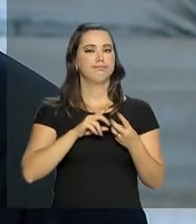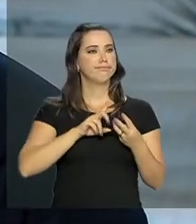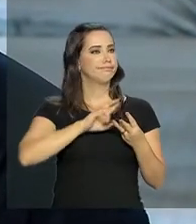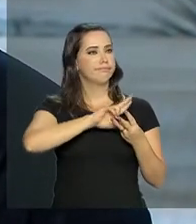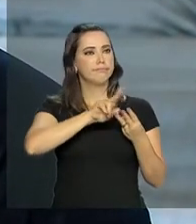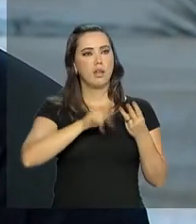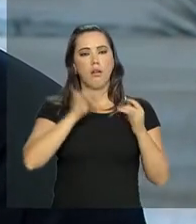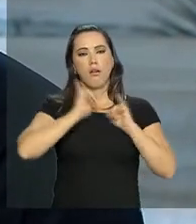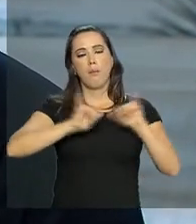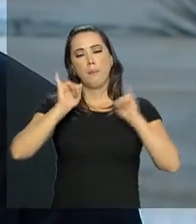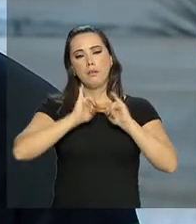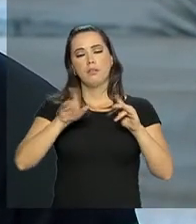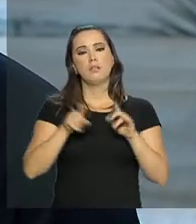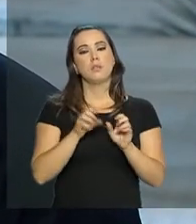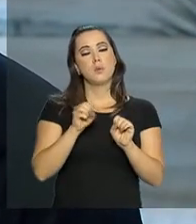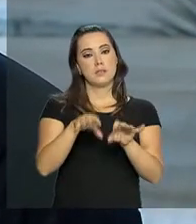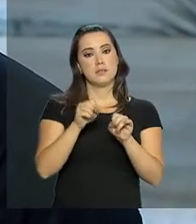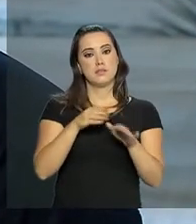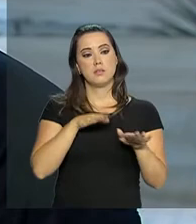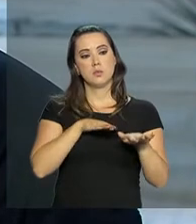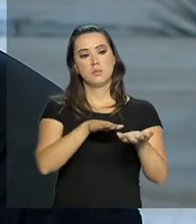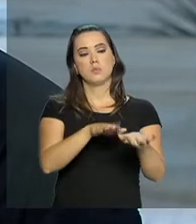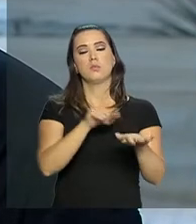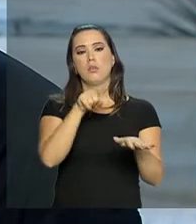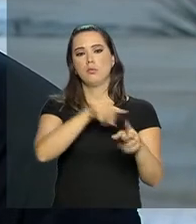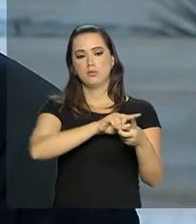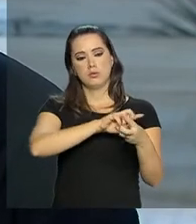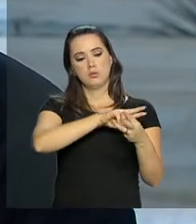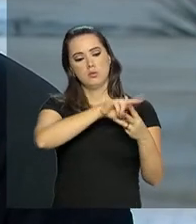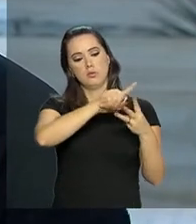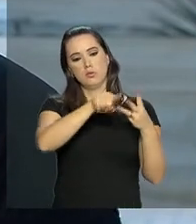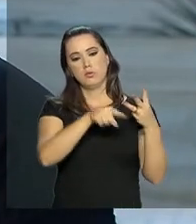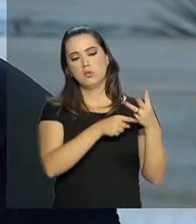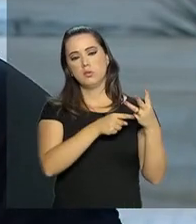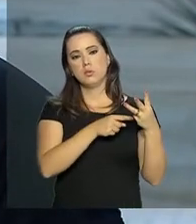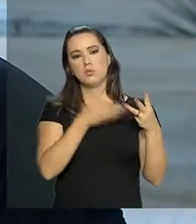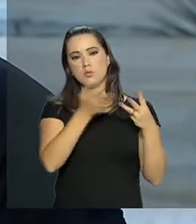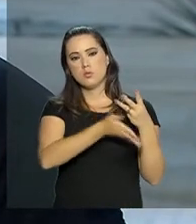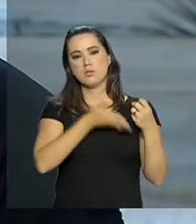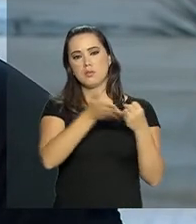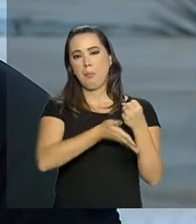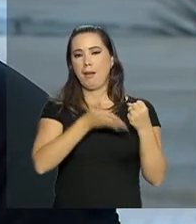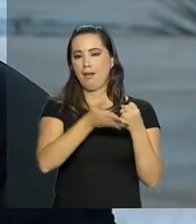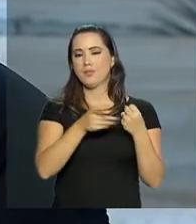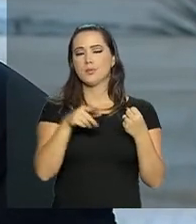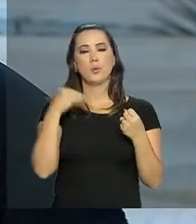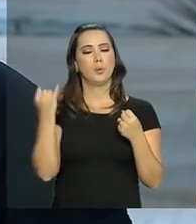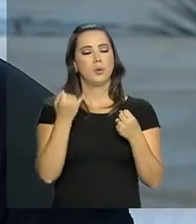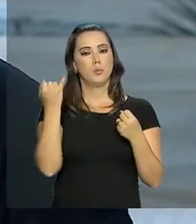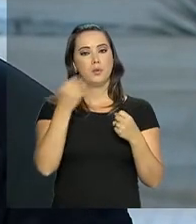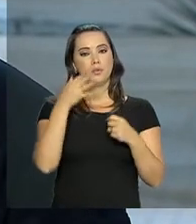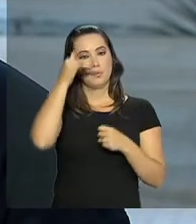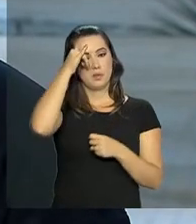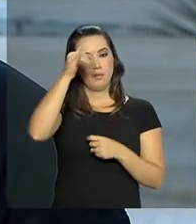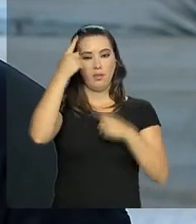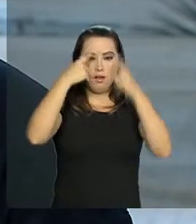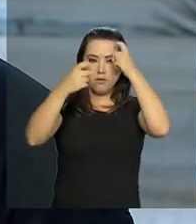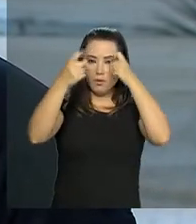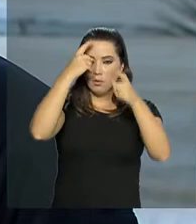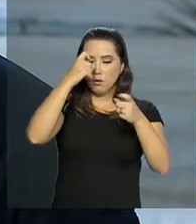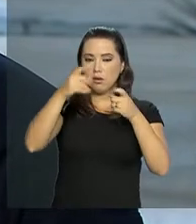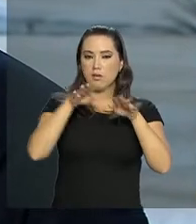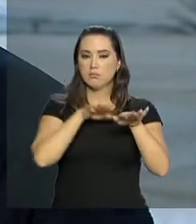publicitárias. Então a educação para o trânsito é um dos tripés, dos pilares da contenção da violência no trânsito.